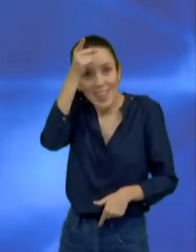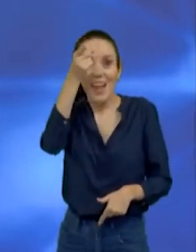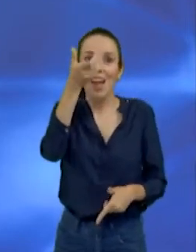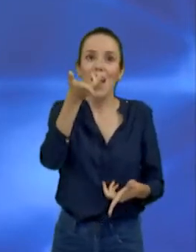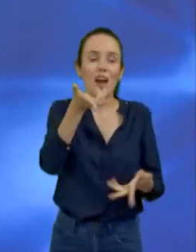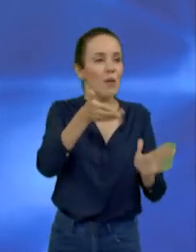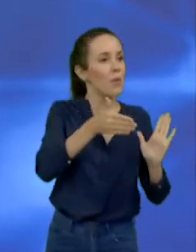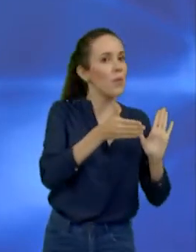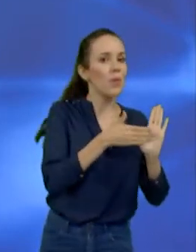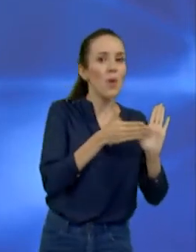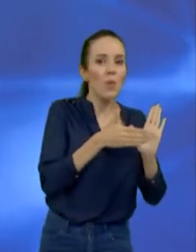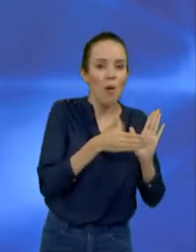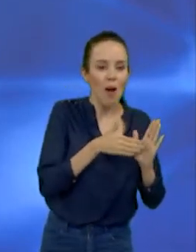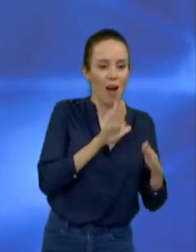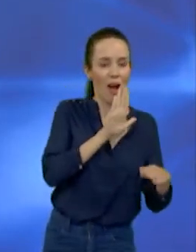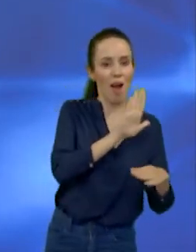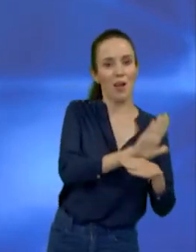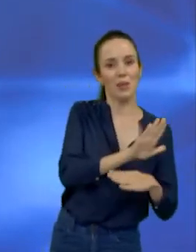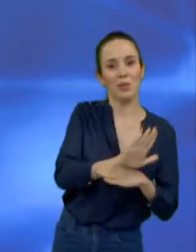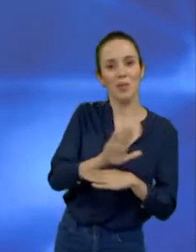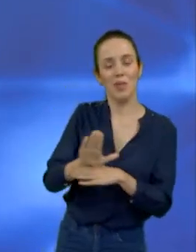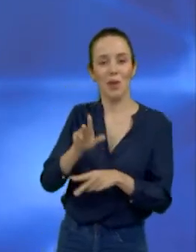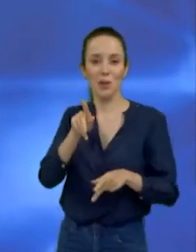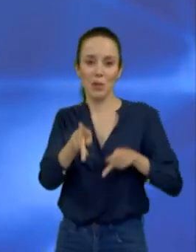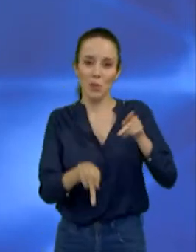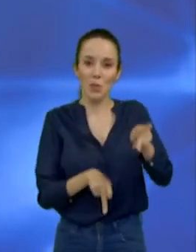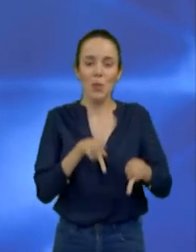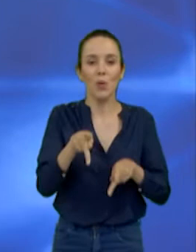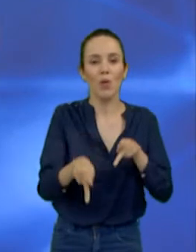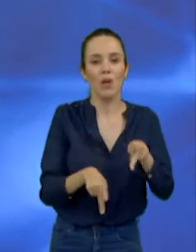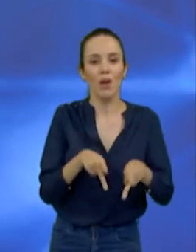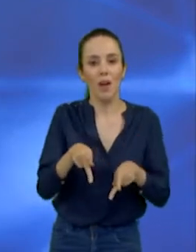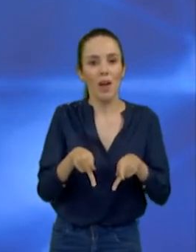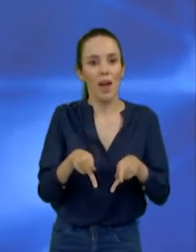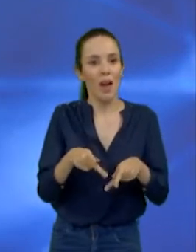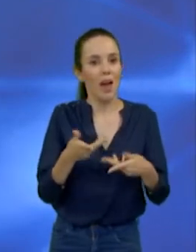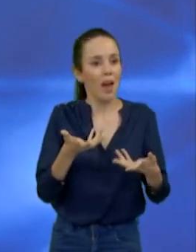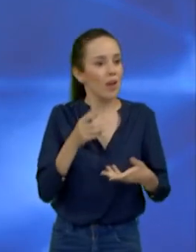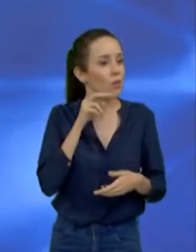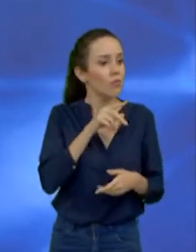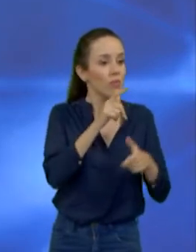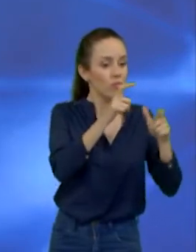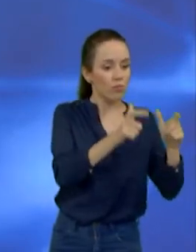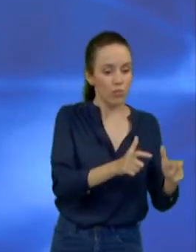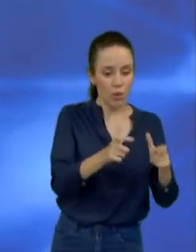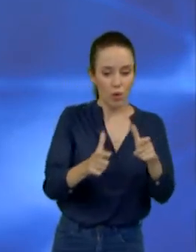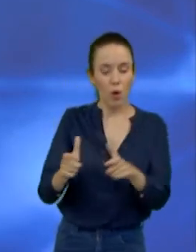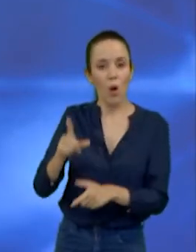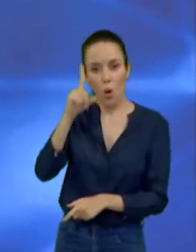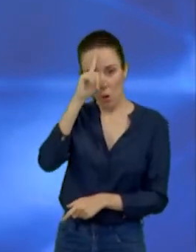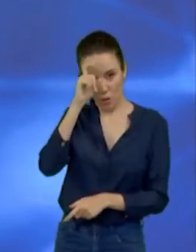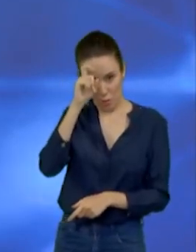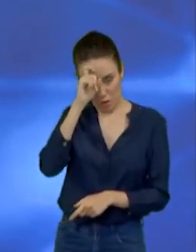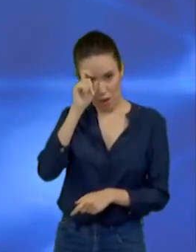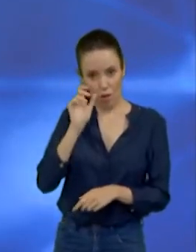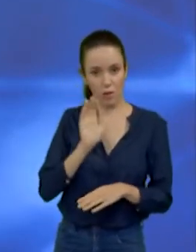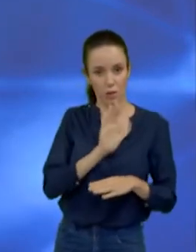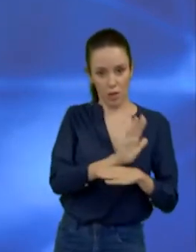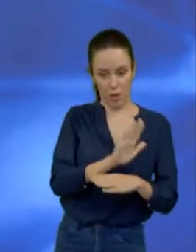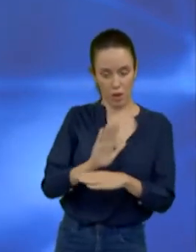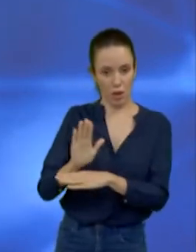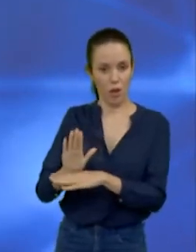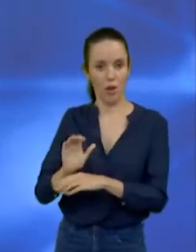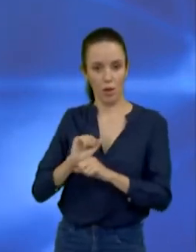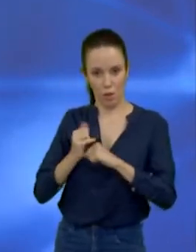para atender a nossa população, aonde a gente vê os hospitais de campanha em nossa cidade, sendo alvo de